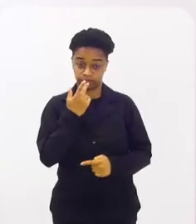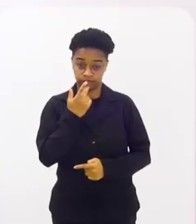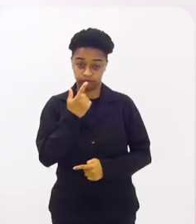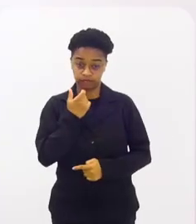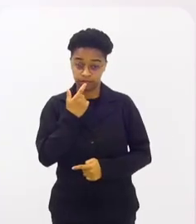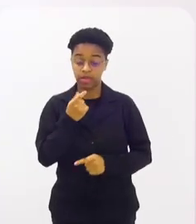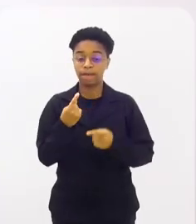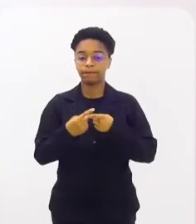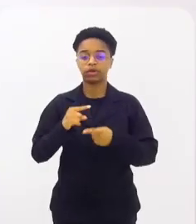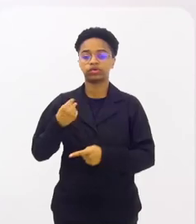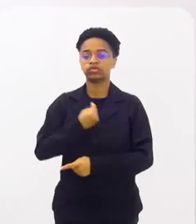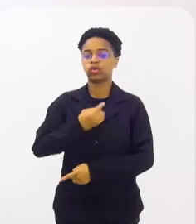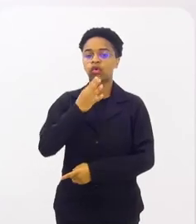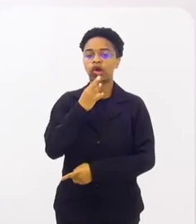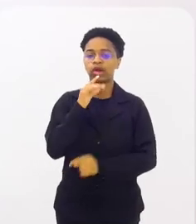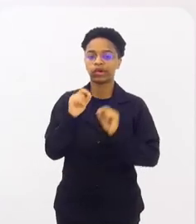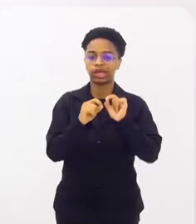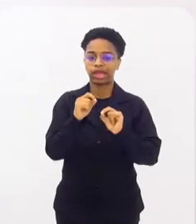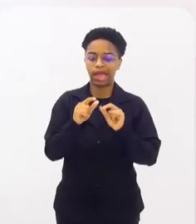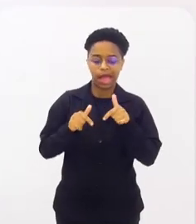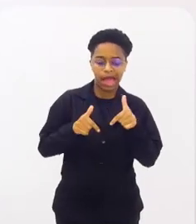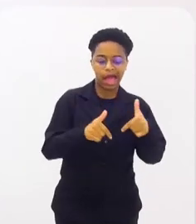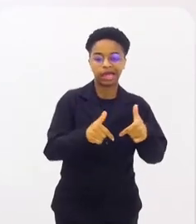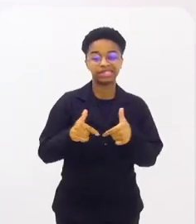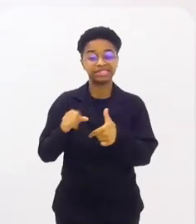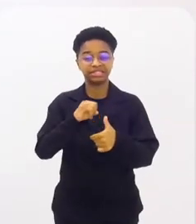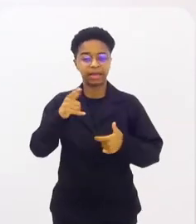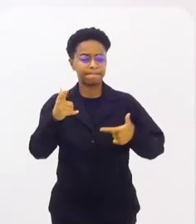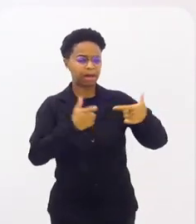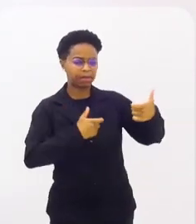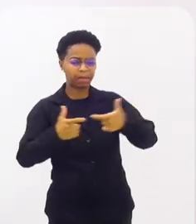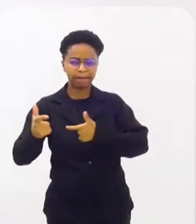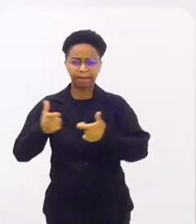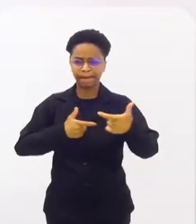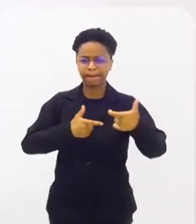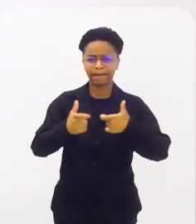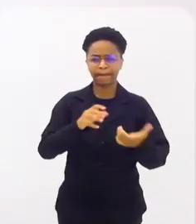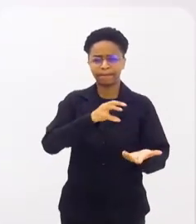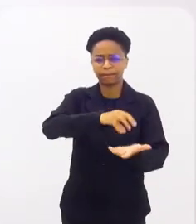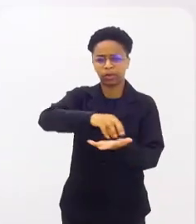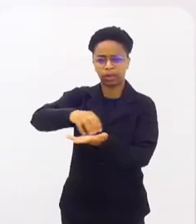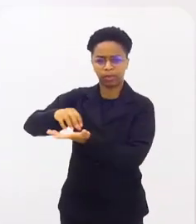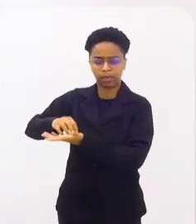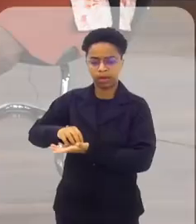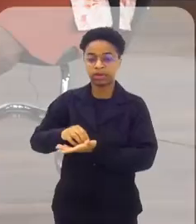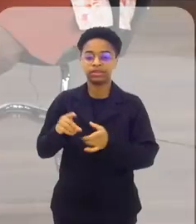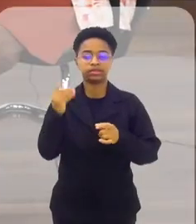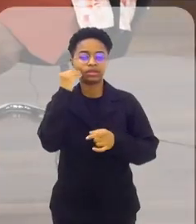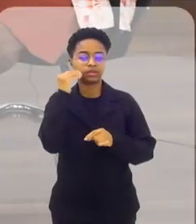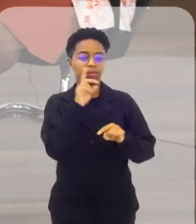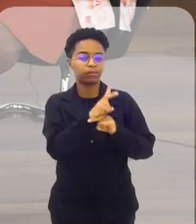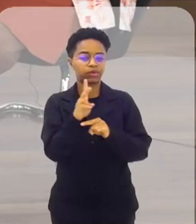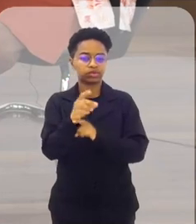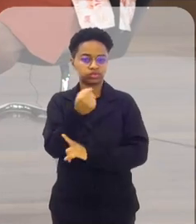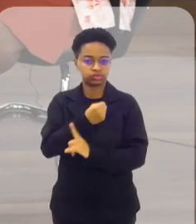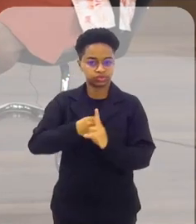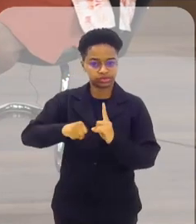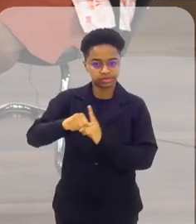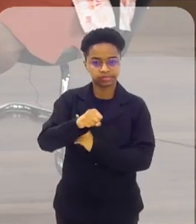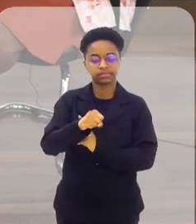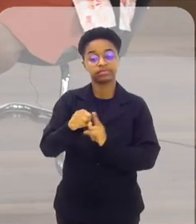mundialmente é atuar nos conflitos armados nos territórios para proteger a sociedade